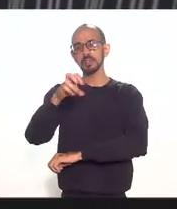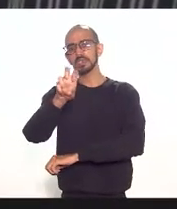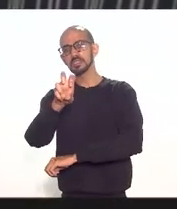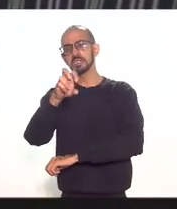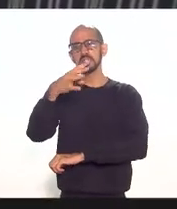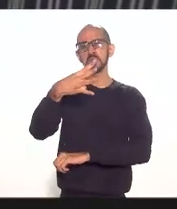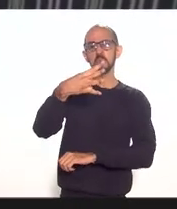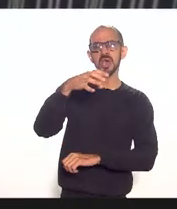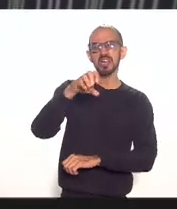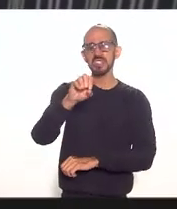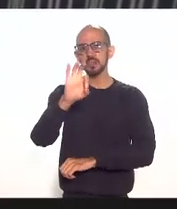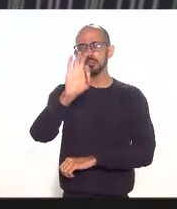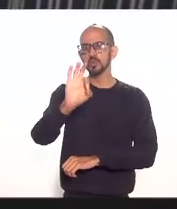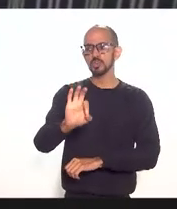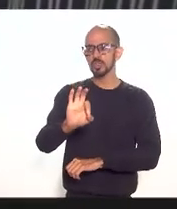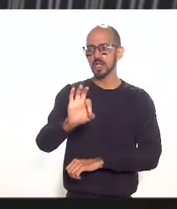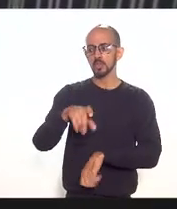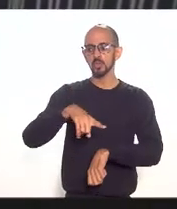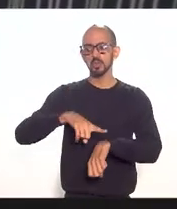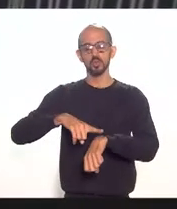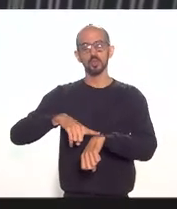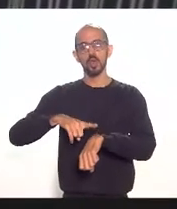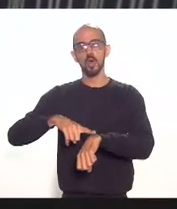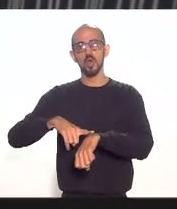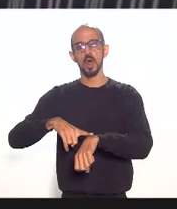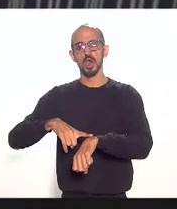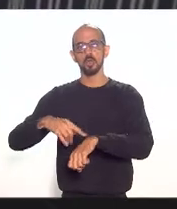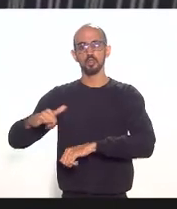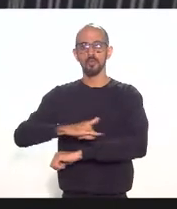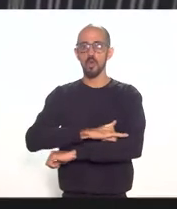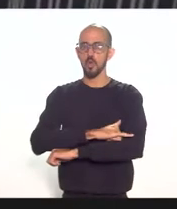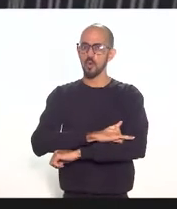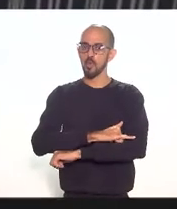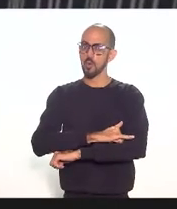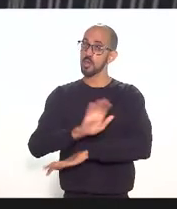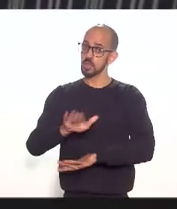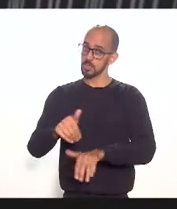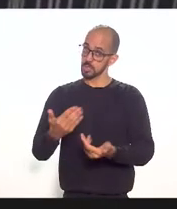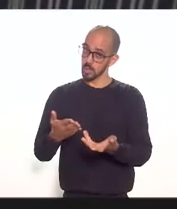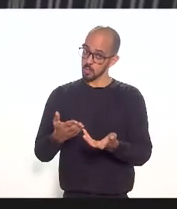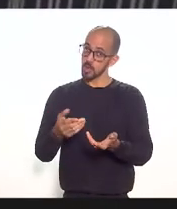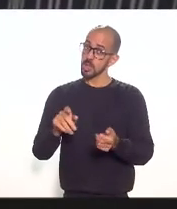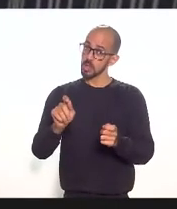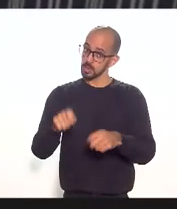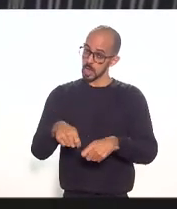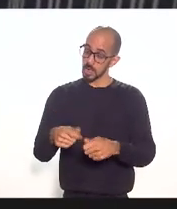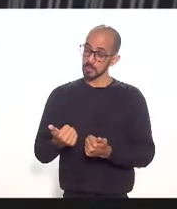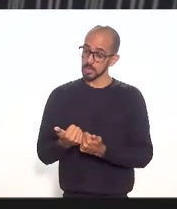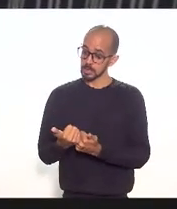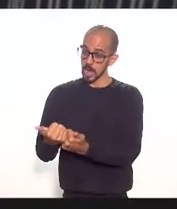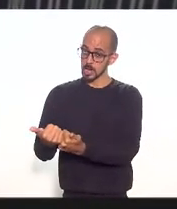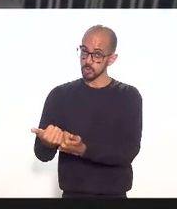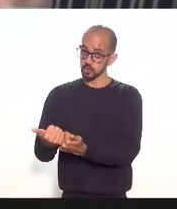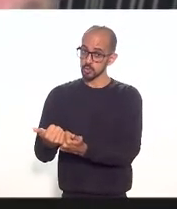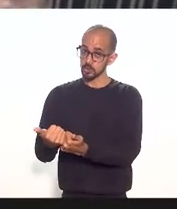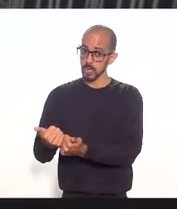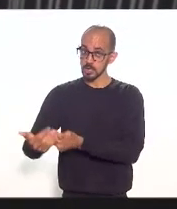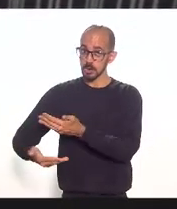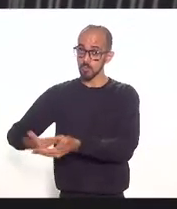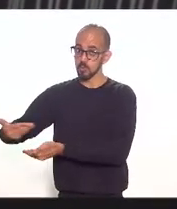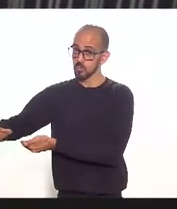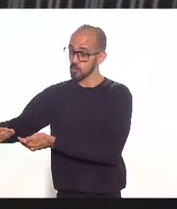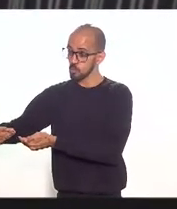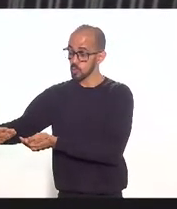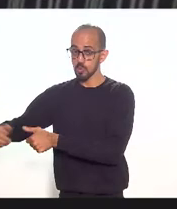% do custo da hora de voo então dessa maneira já se ajuda um pouco essa migração ninguém quer fazer nada por